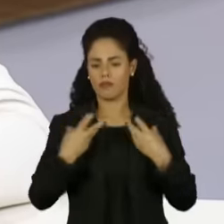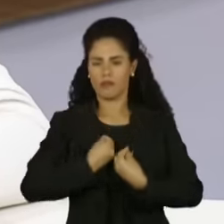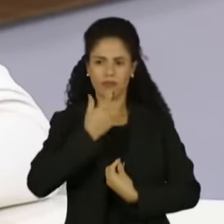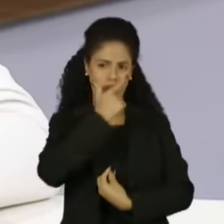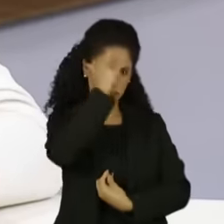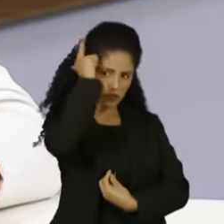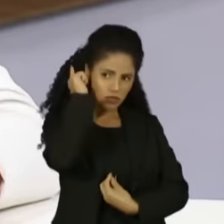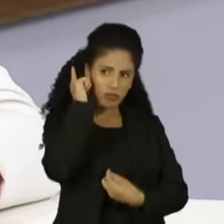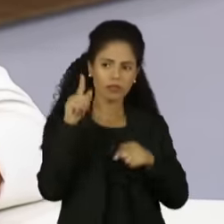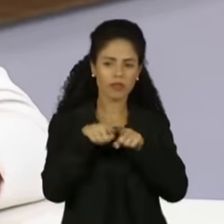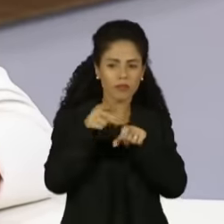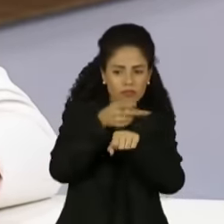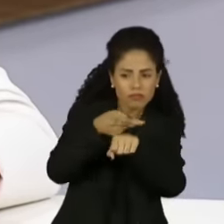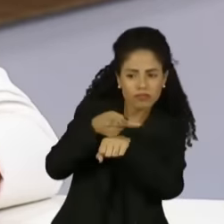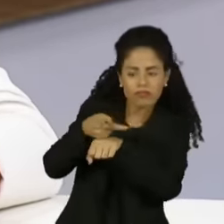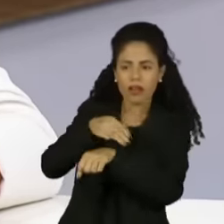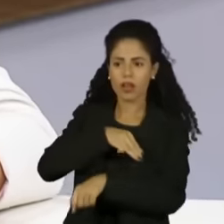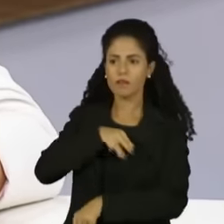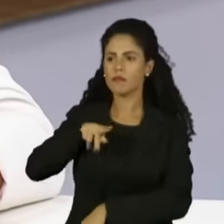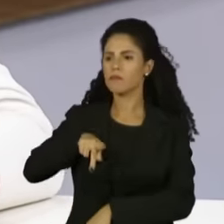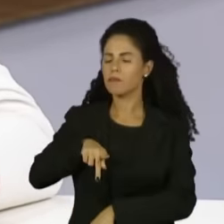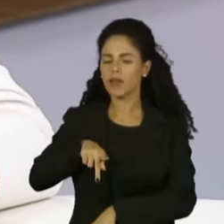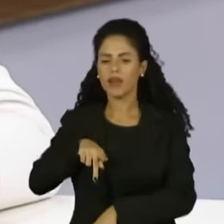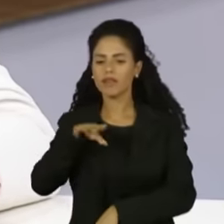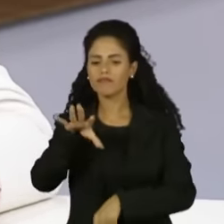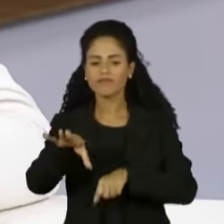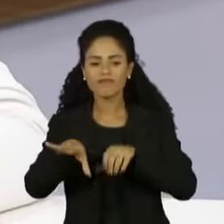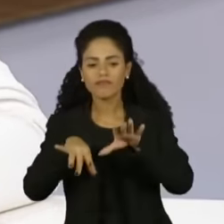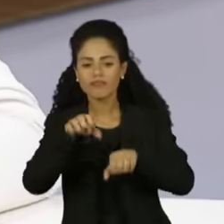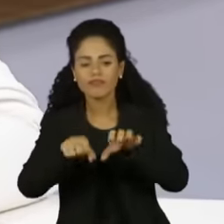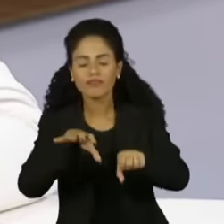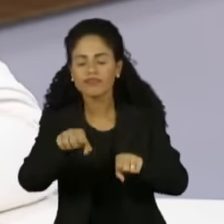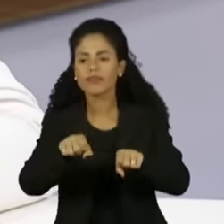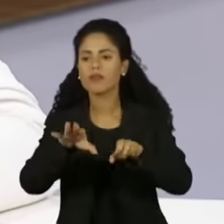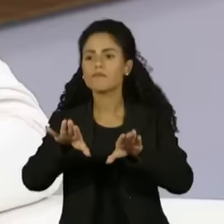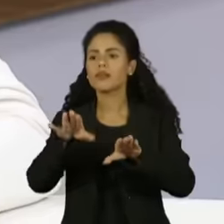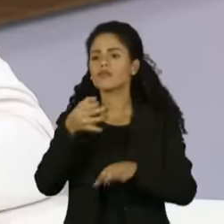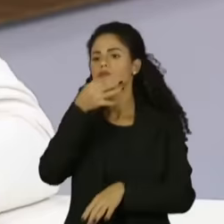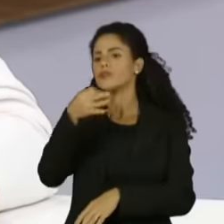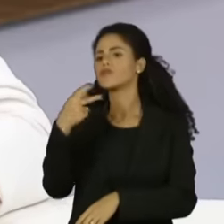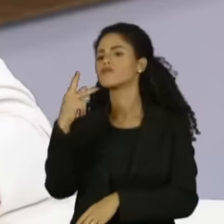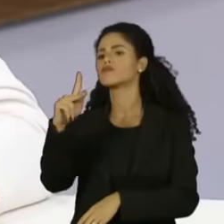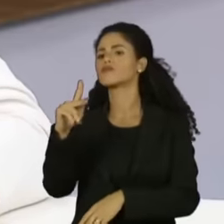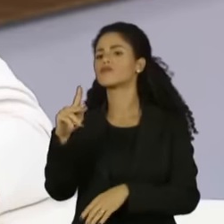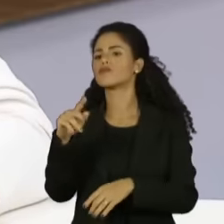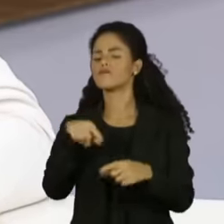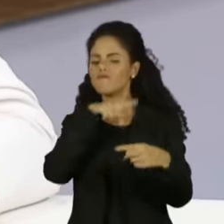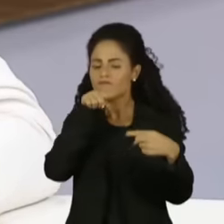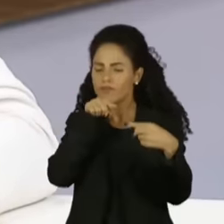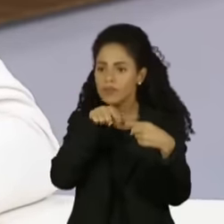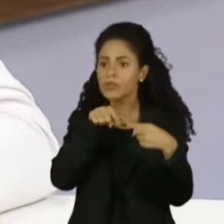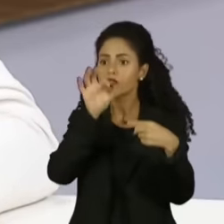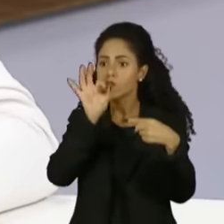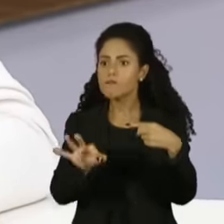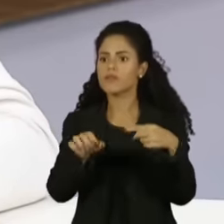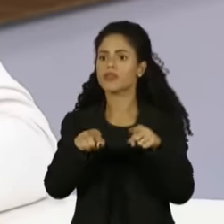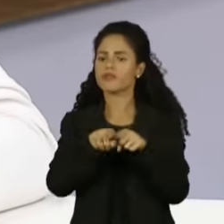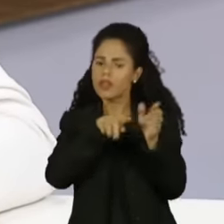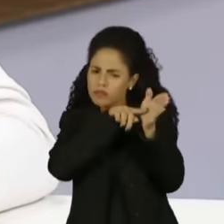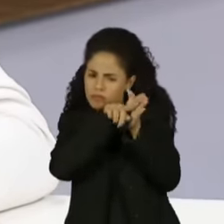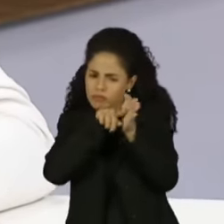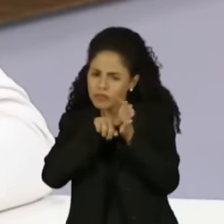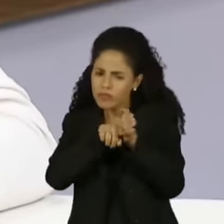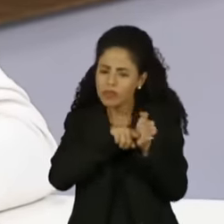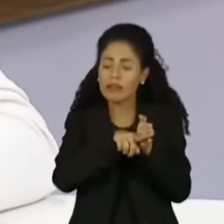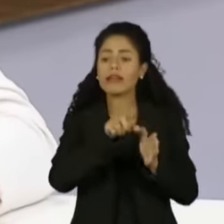da busca e apreensão feita nos gabinetes, mas eu ainda não entendi o que o senhor pensa sobre o objeto da investigação em si, sobre